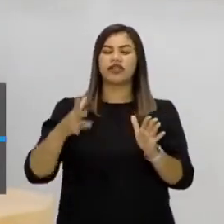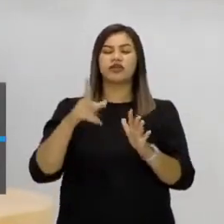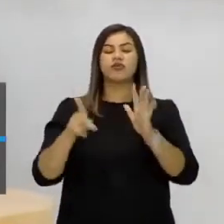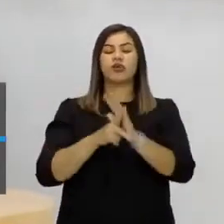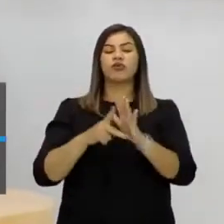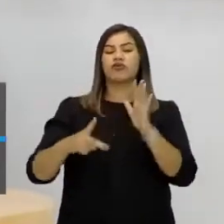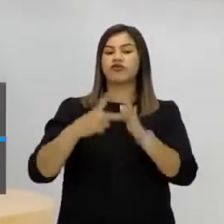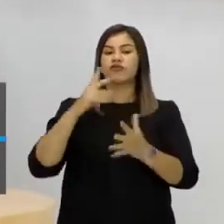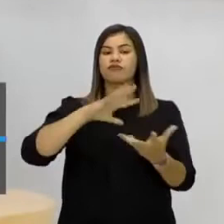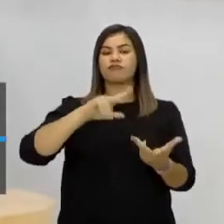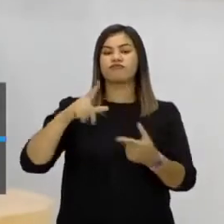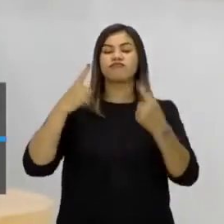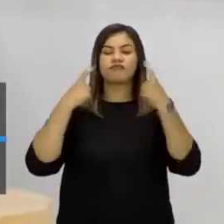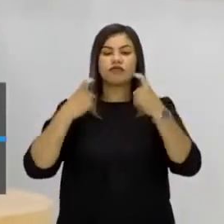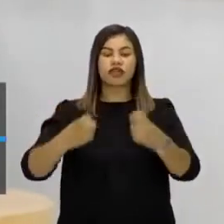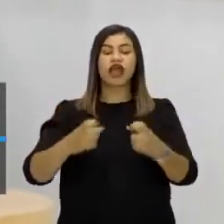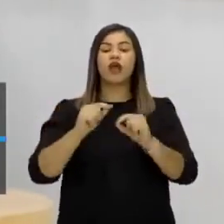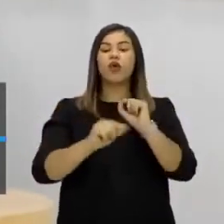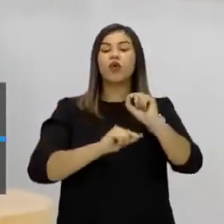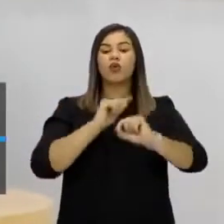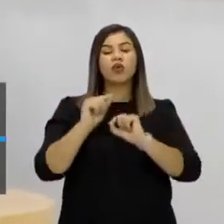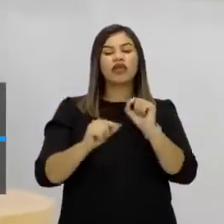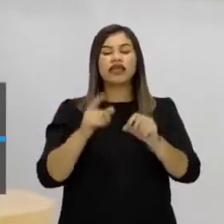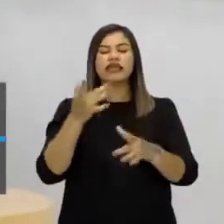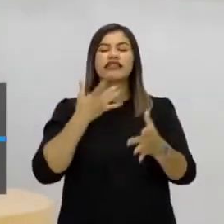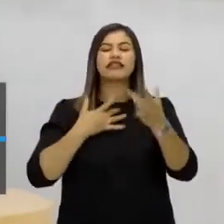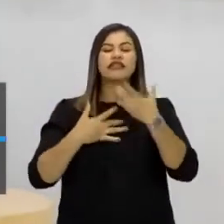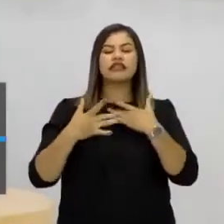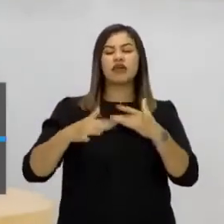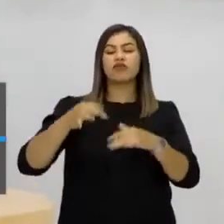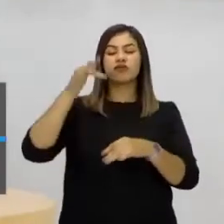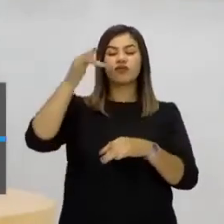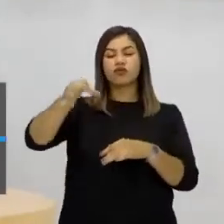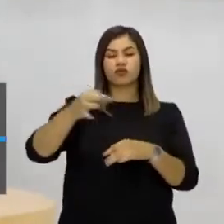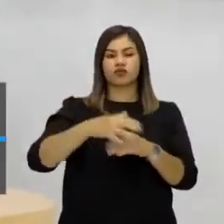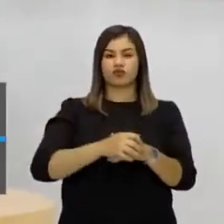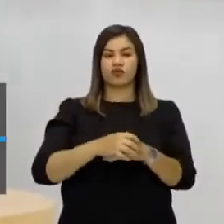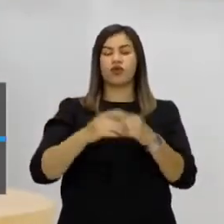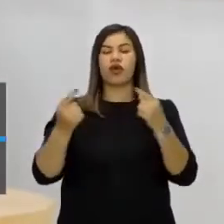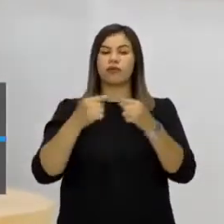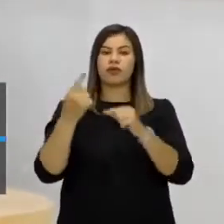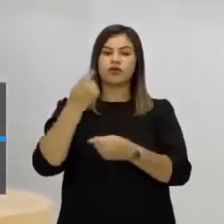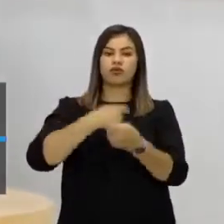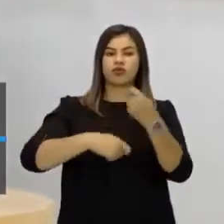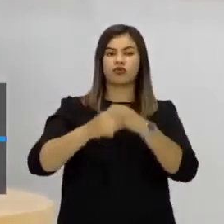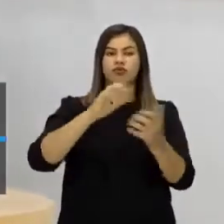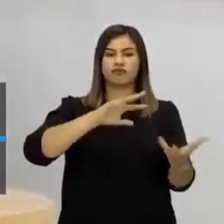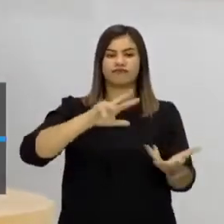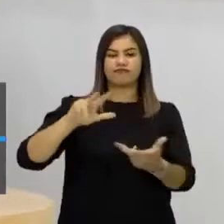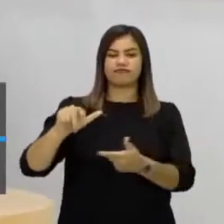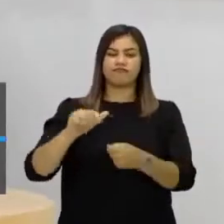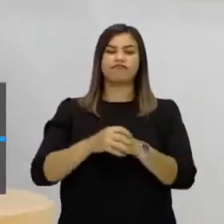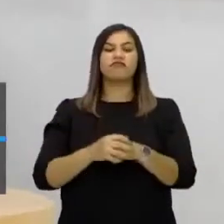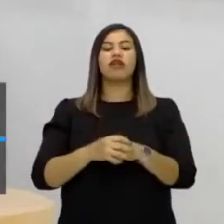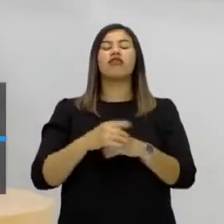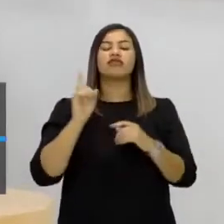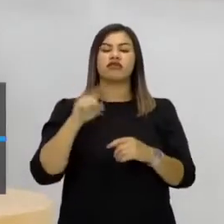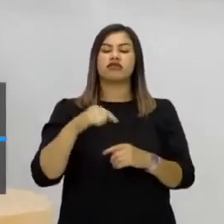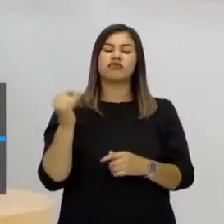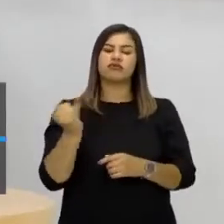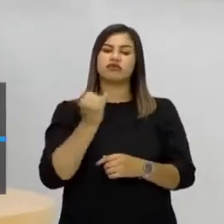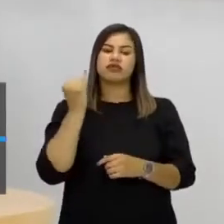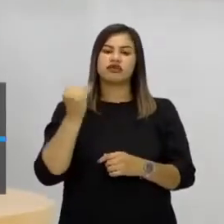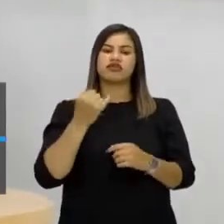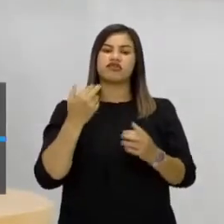Guerra Mundial, já com interesses de projeções futuras para o comércio mundial. Então, isso é importante